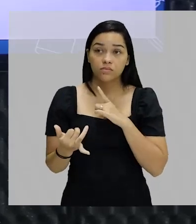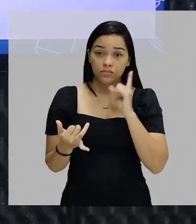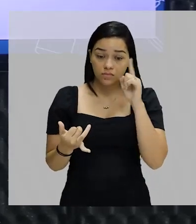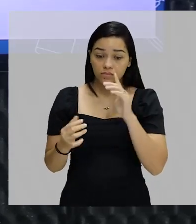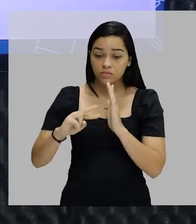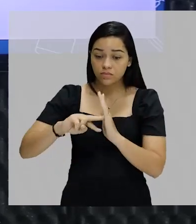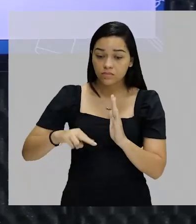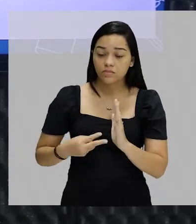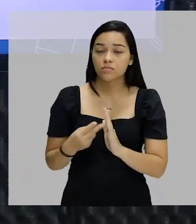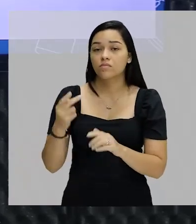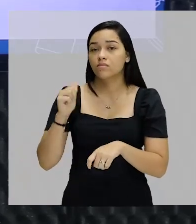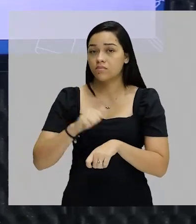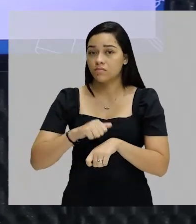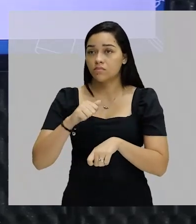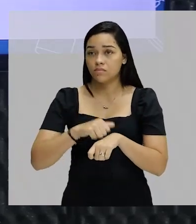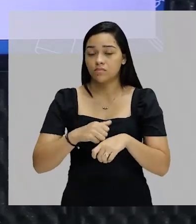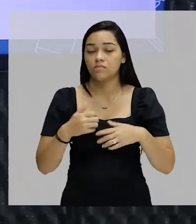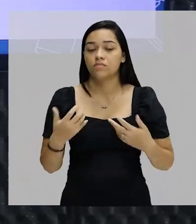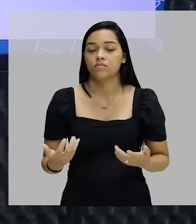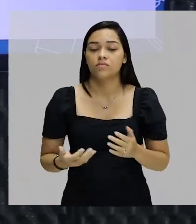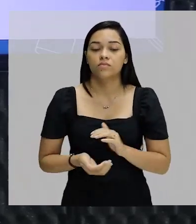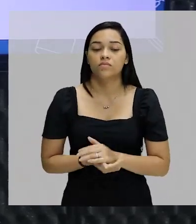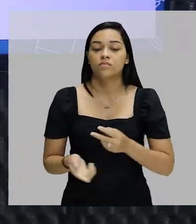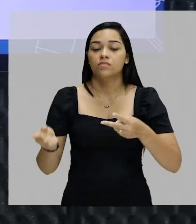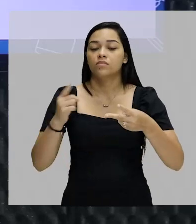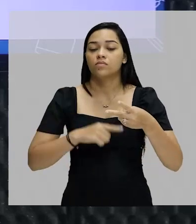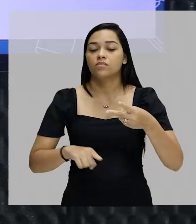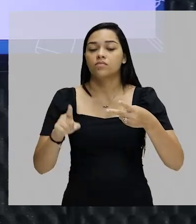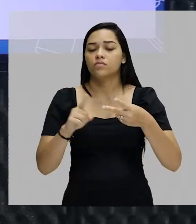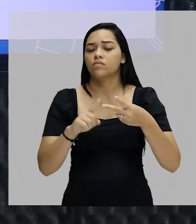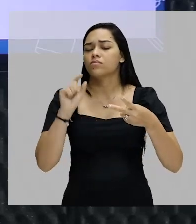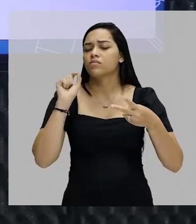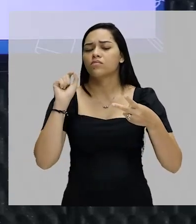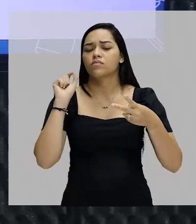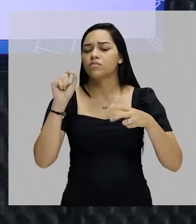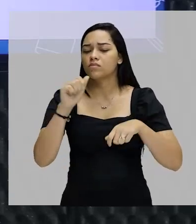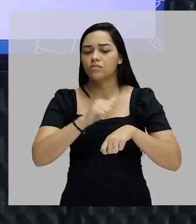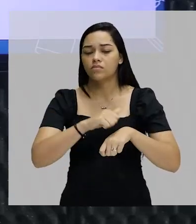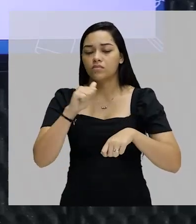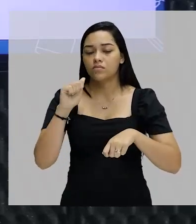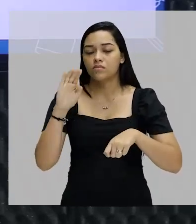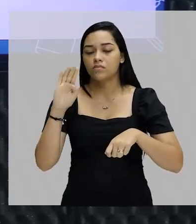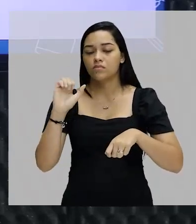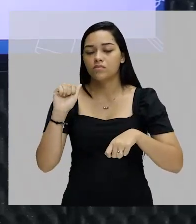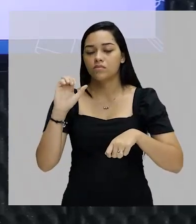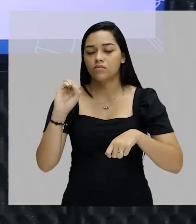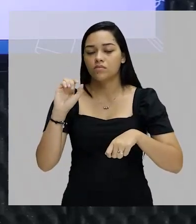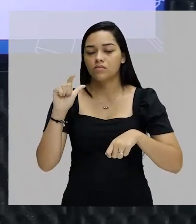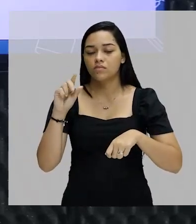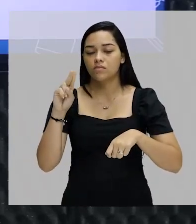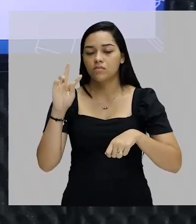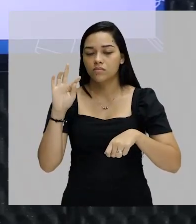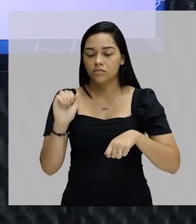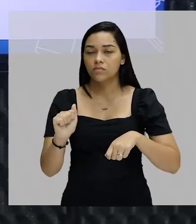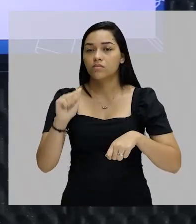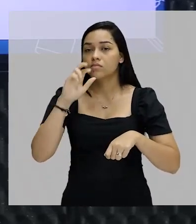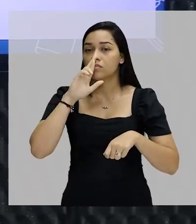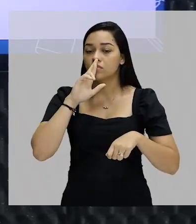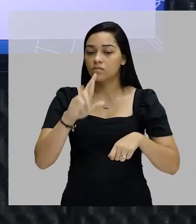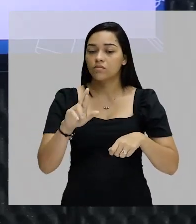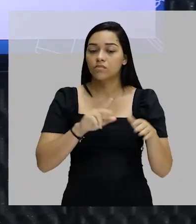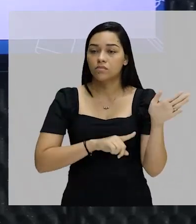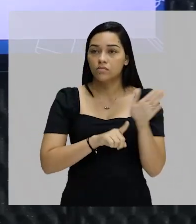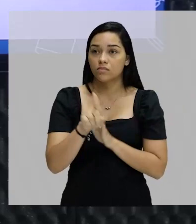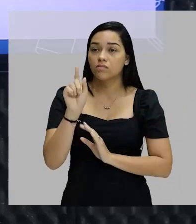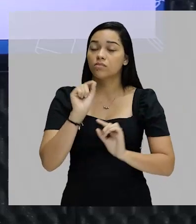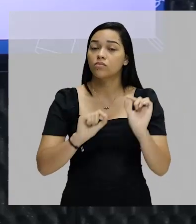pobreza, sociologicamente falando. Segundo tópico, vou falar para ti de pobreza absoluta. Vou responder a pergunta, o que